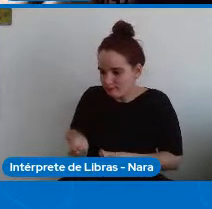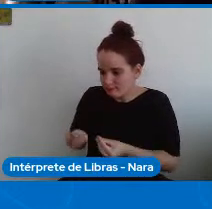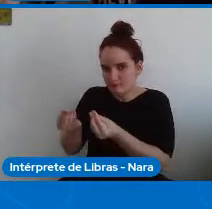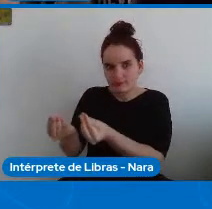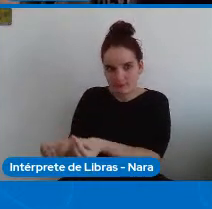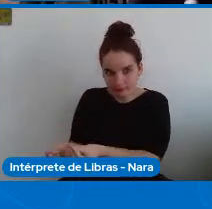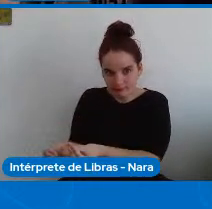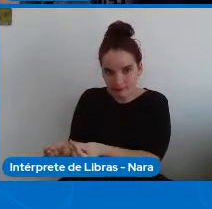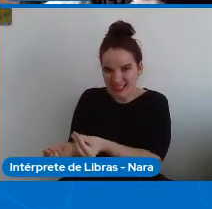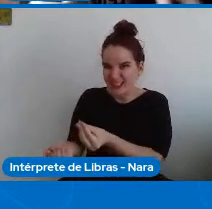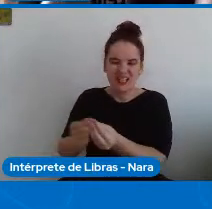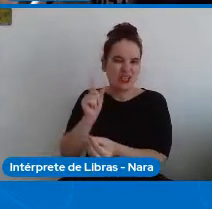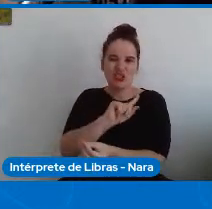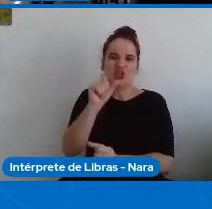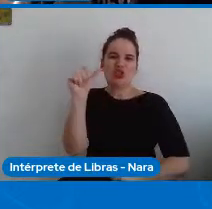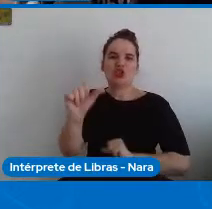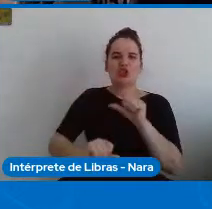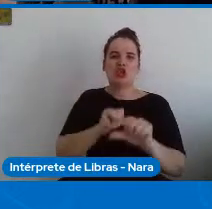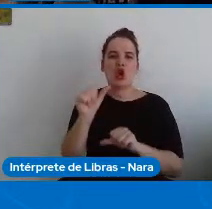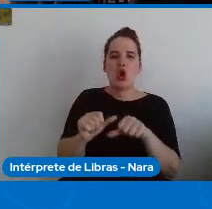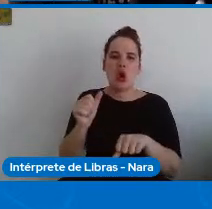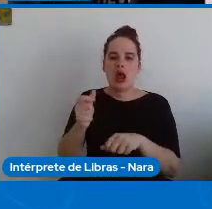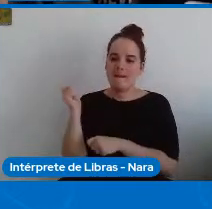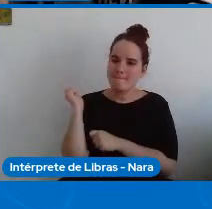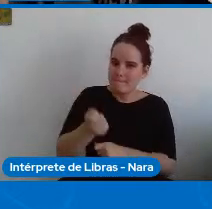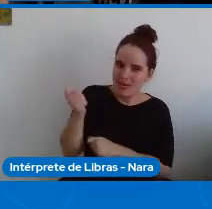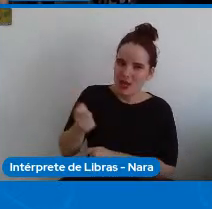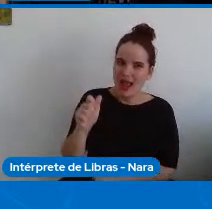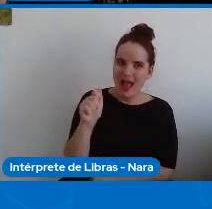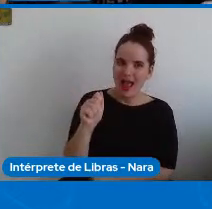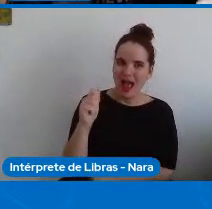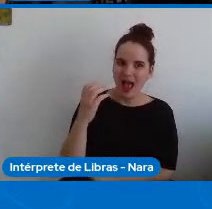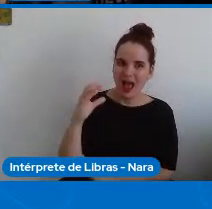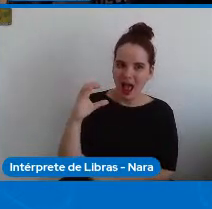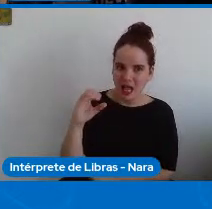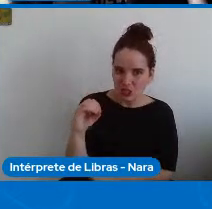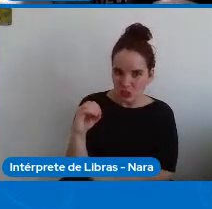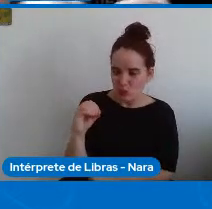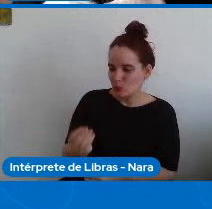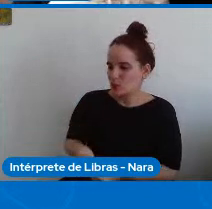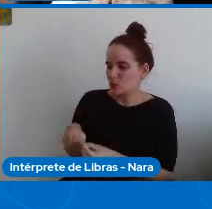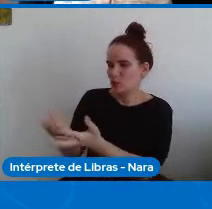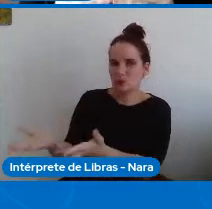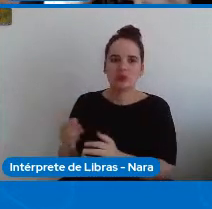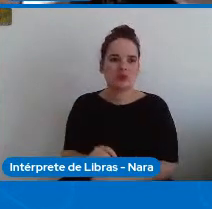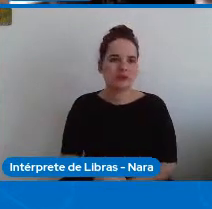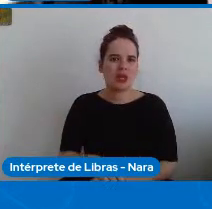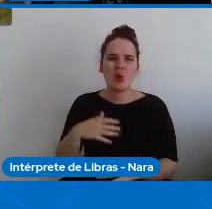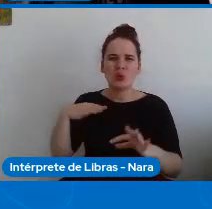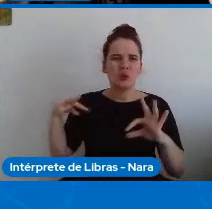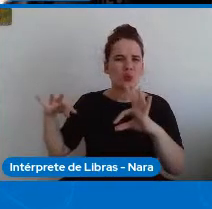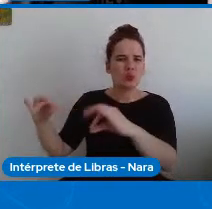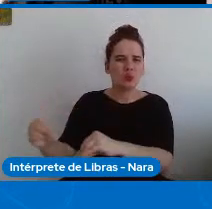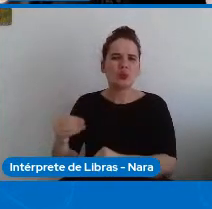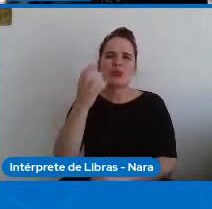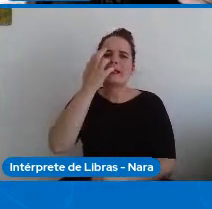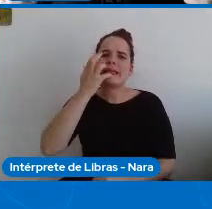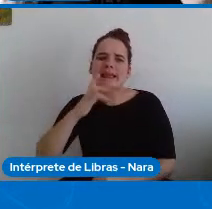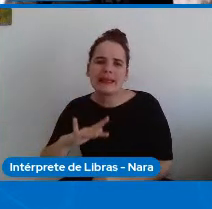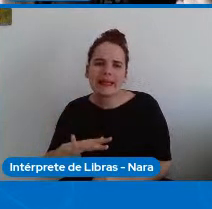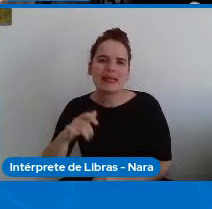indiscriminada, sem critério, para crianças, mulheres, homens, isso criou uma ruptura